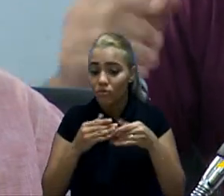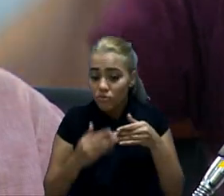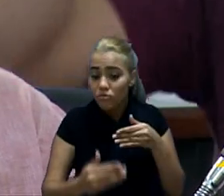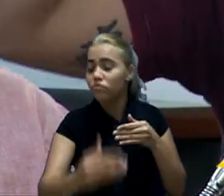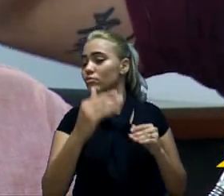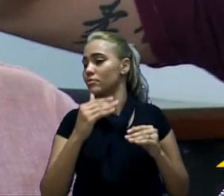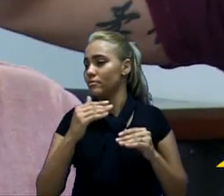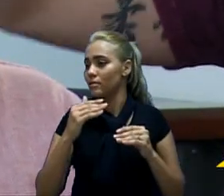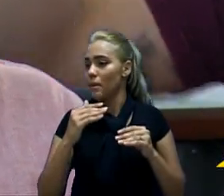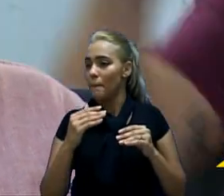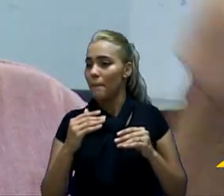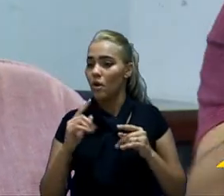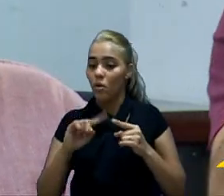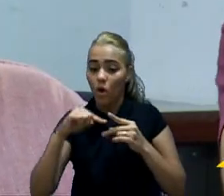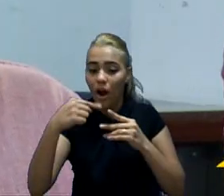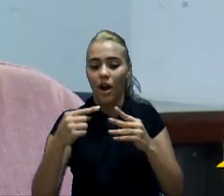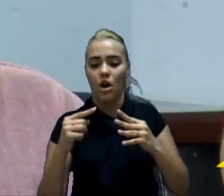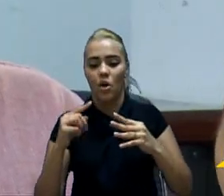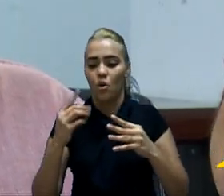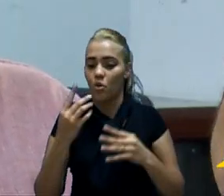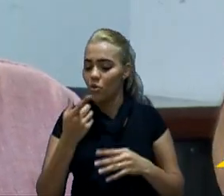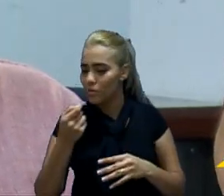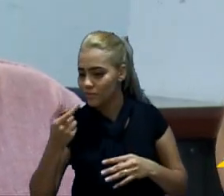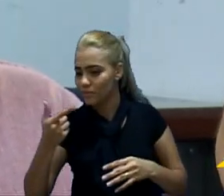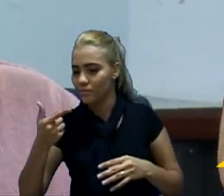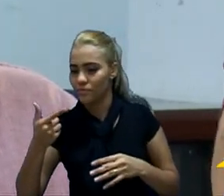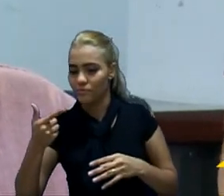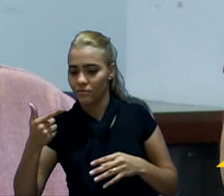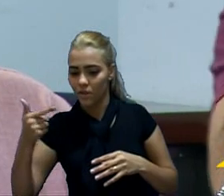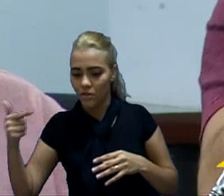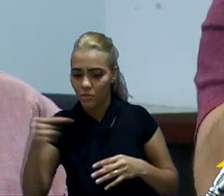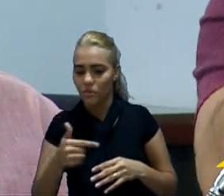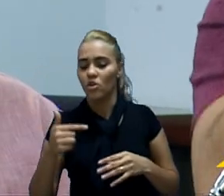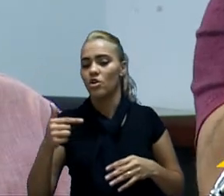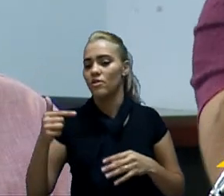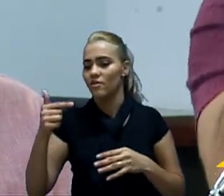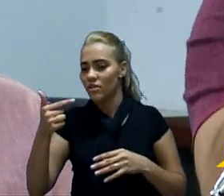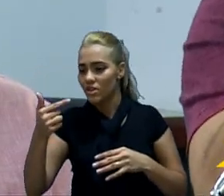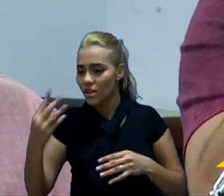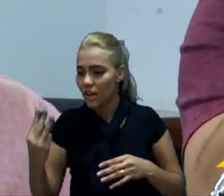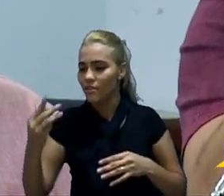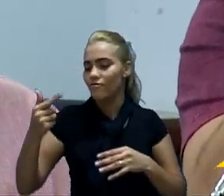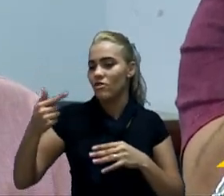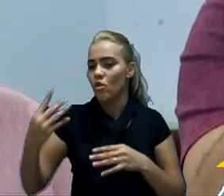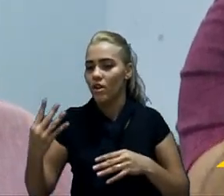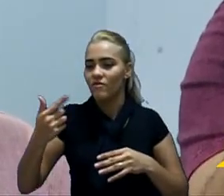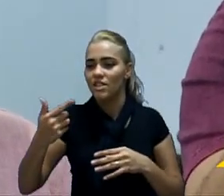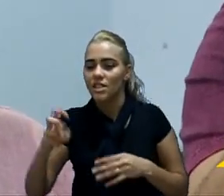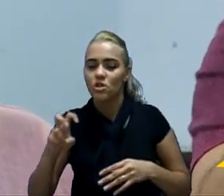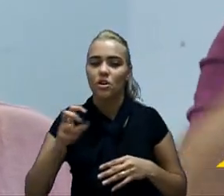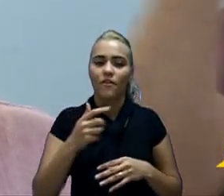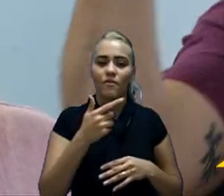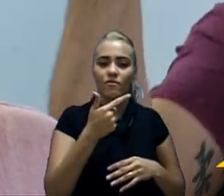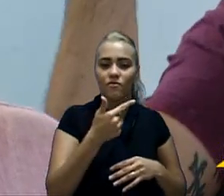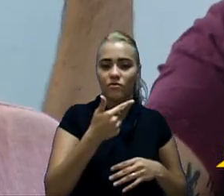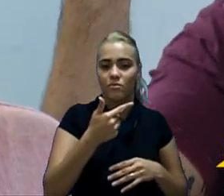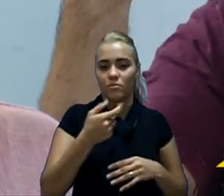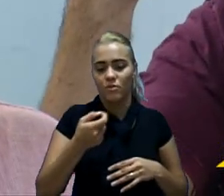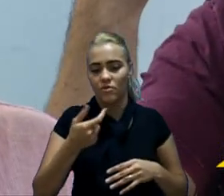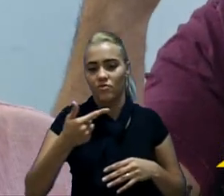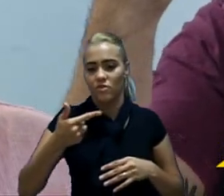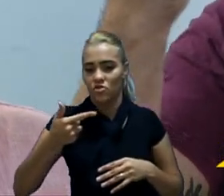próximos, aí sim, quatro anos, 2022, 23, 24 e 25. O 25, ele nem vai